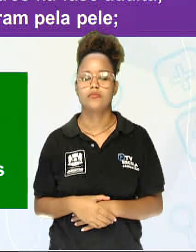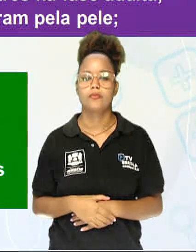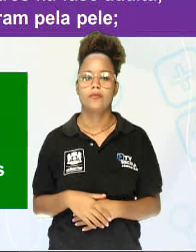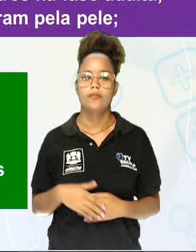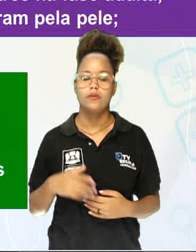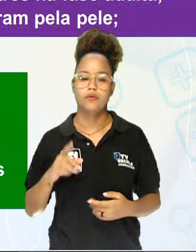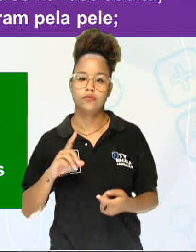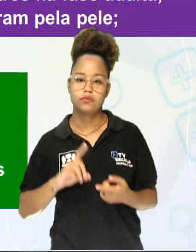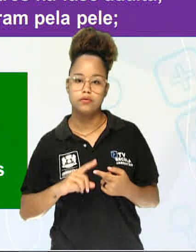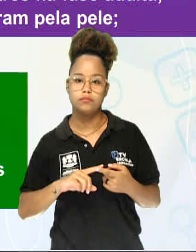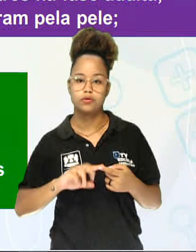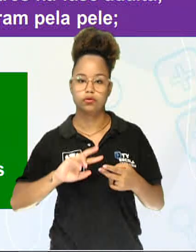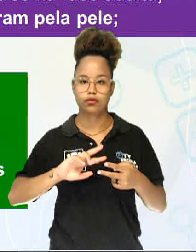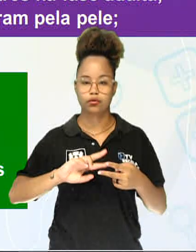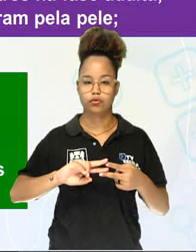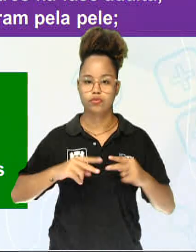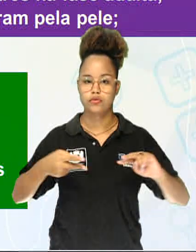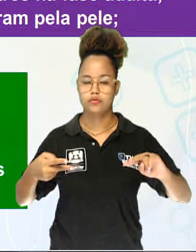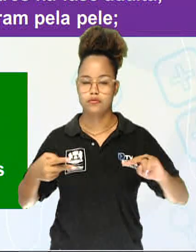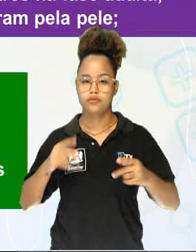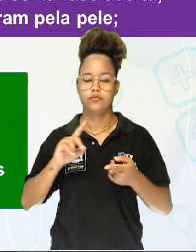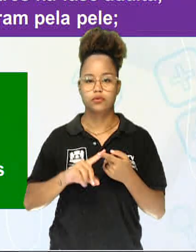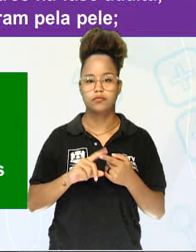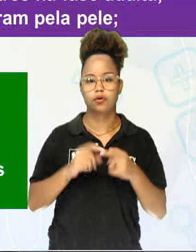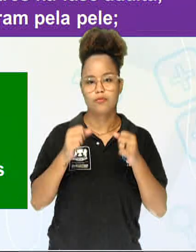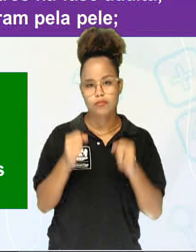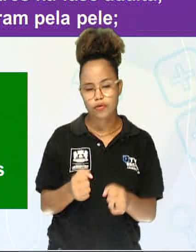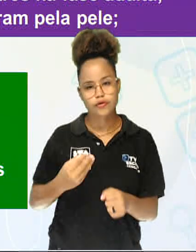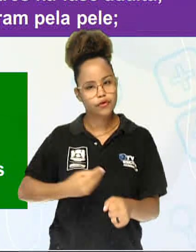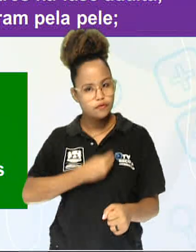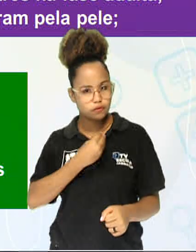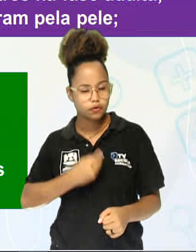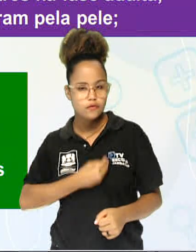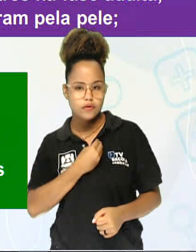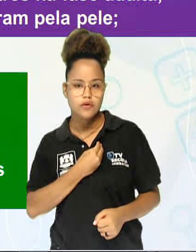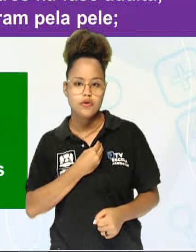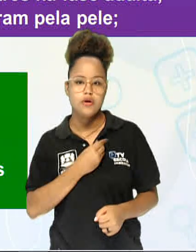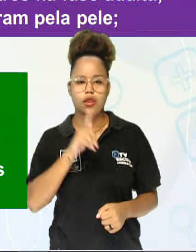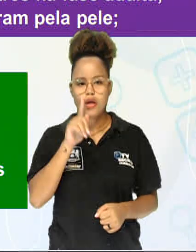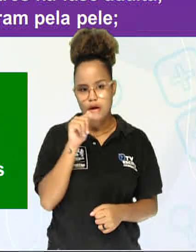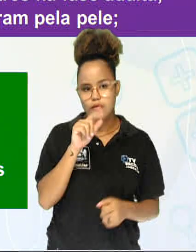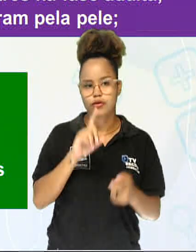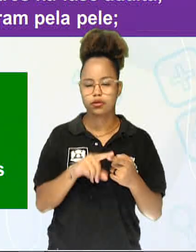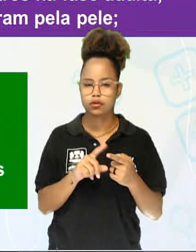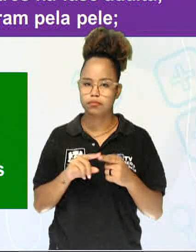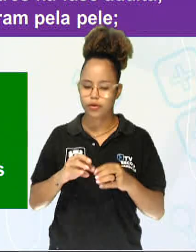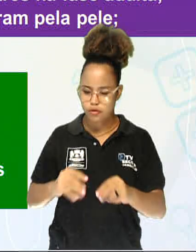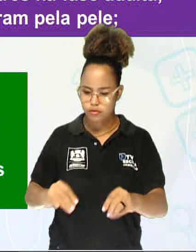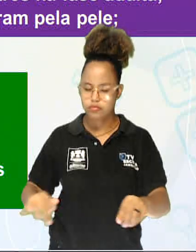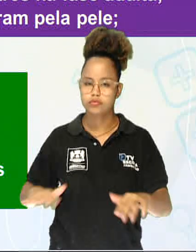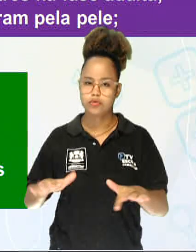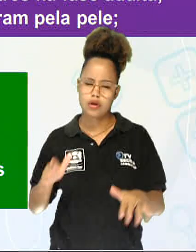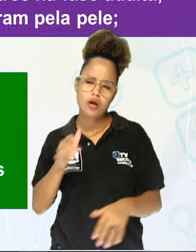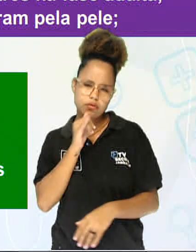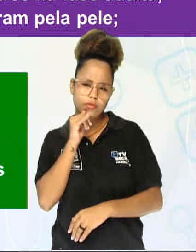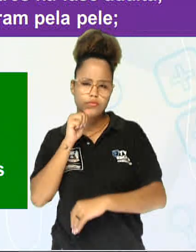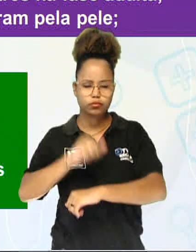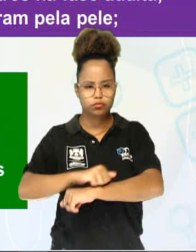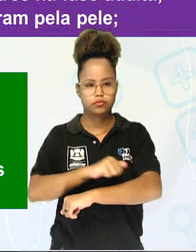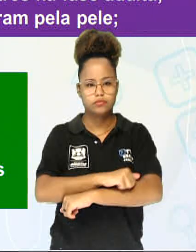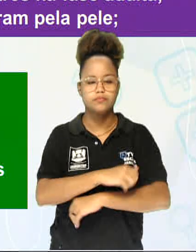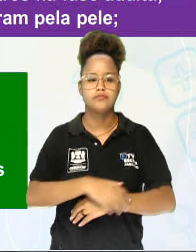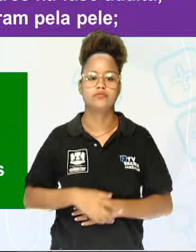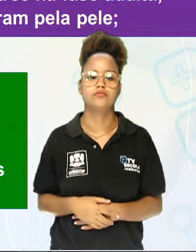doce, quando jovens, e em ambientes terrestres, na fase adulta, um exemplo dos anfíbios, os sapos, e